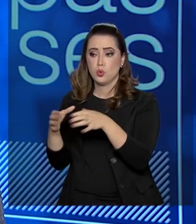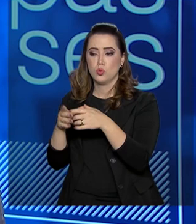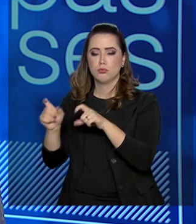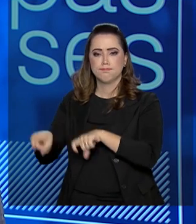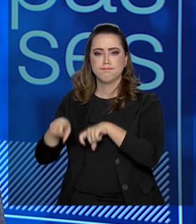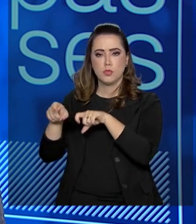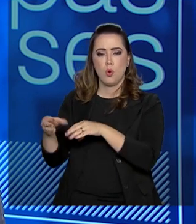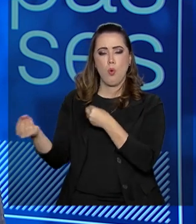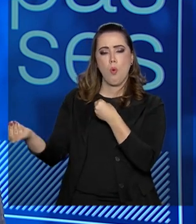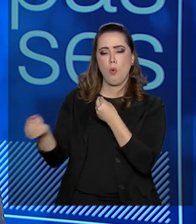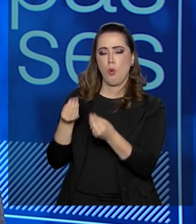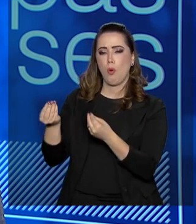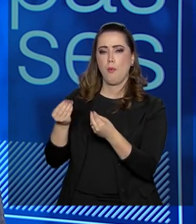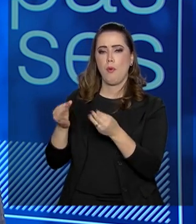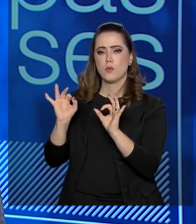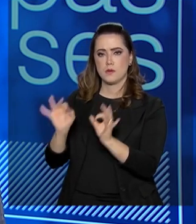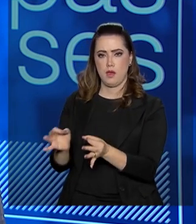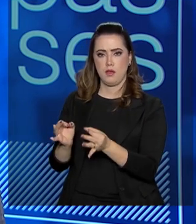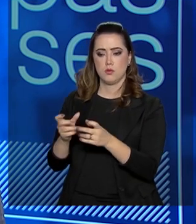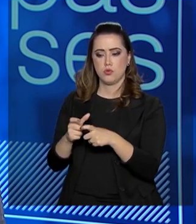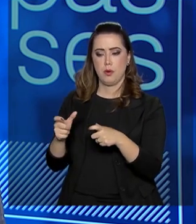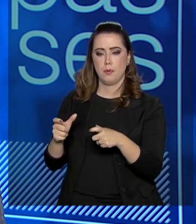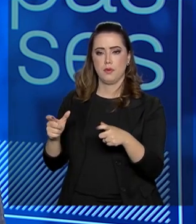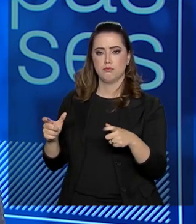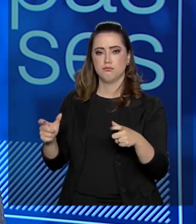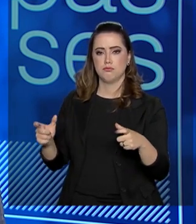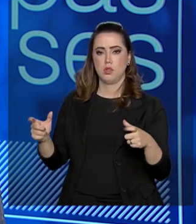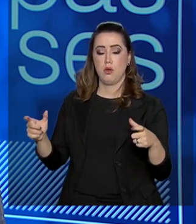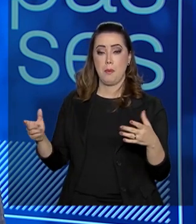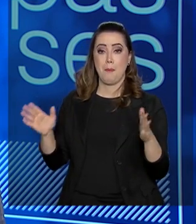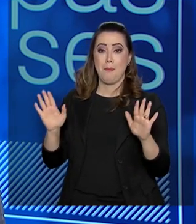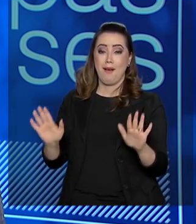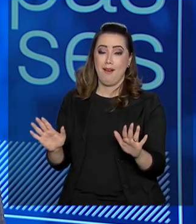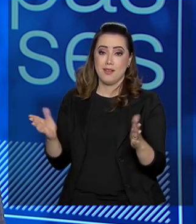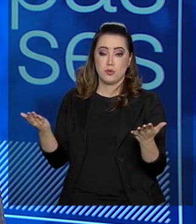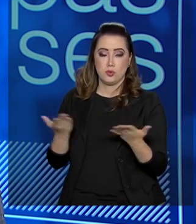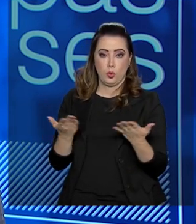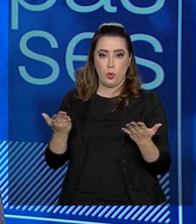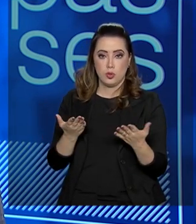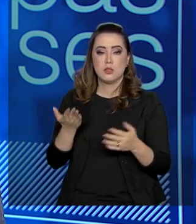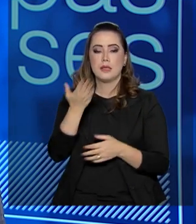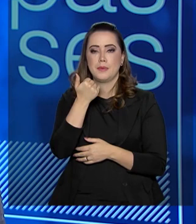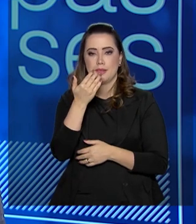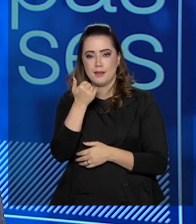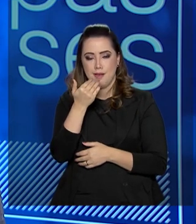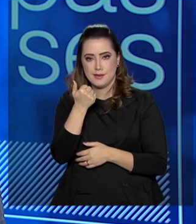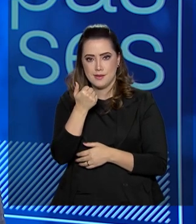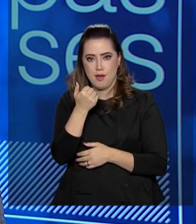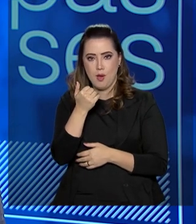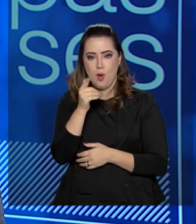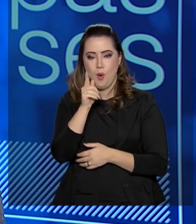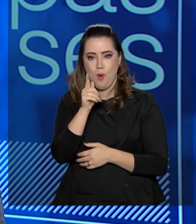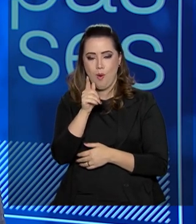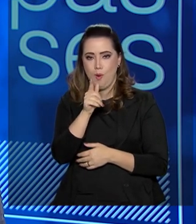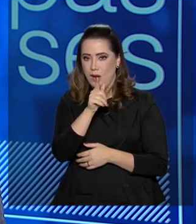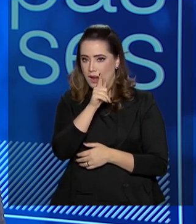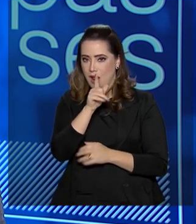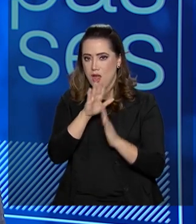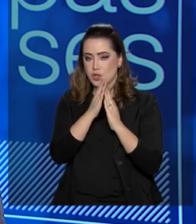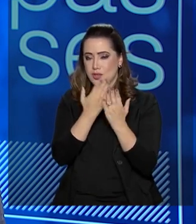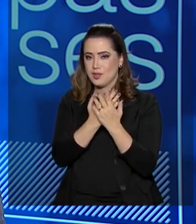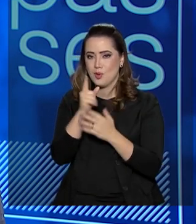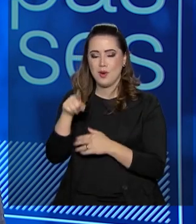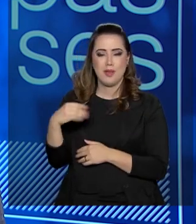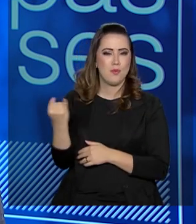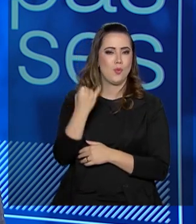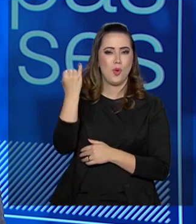a maneira ideal de ampliarmos. Mas, hoje, o Programa Nacional de Alimentação da Escola da FNDE é referência,